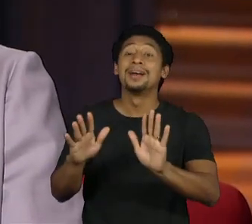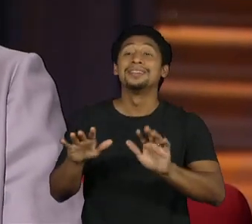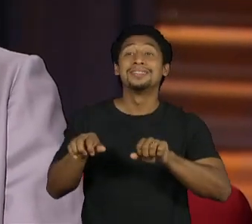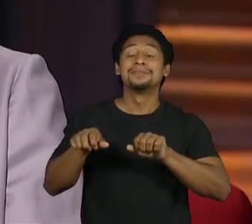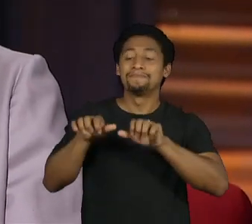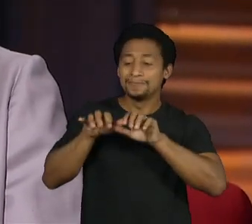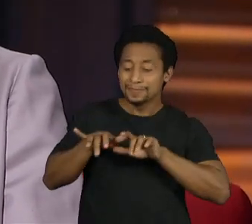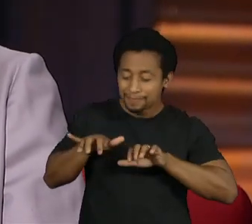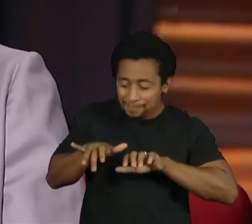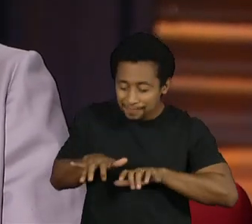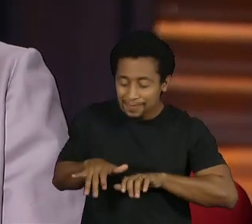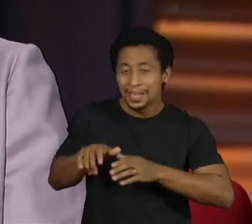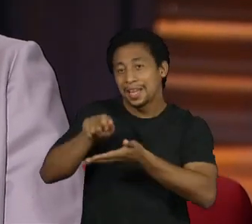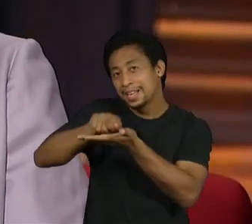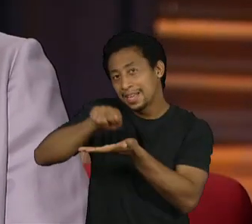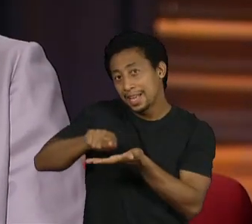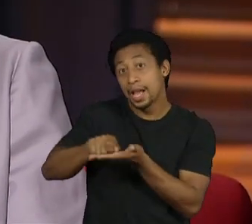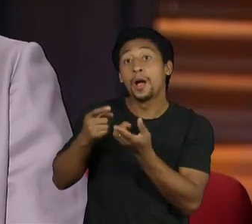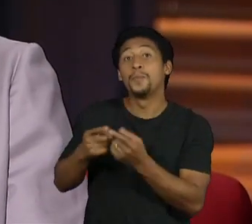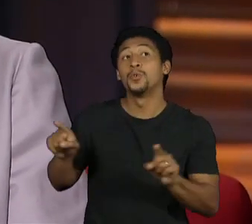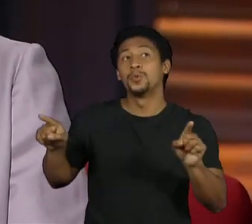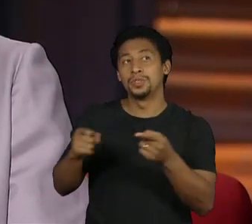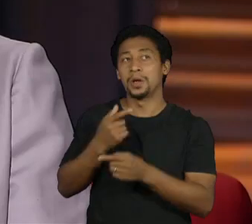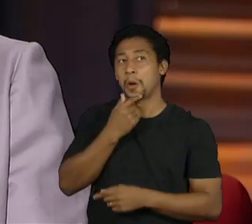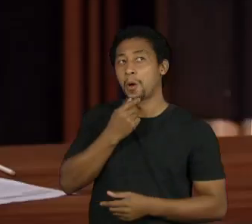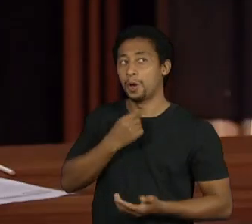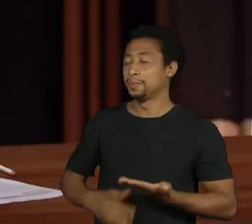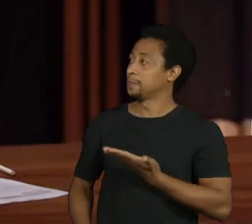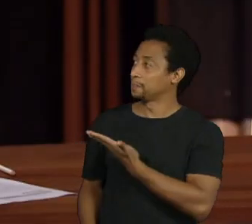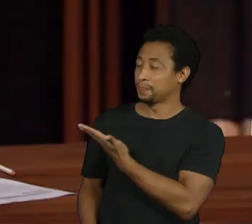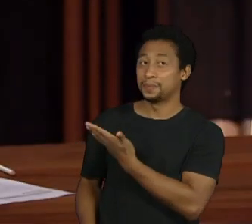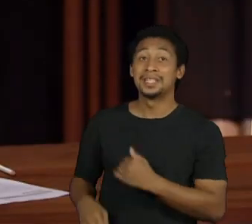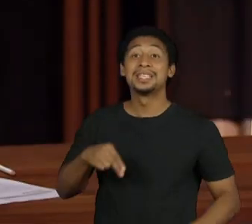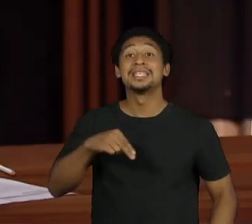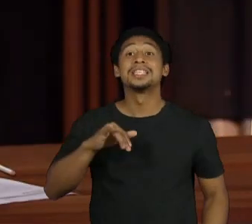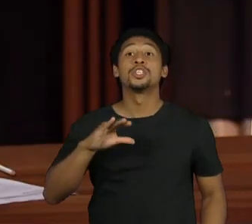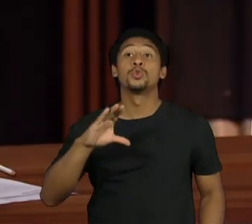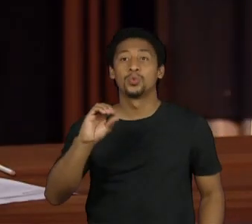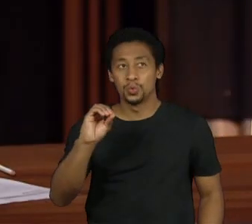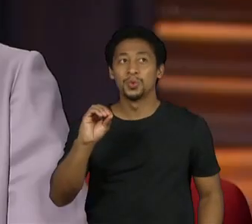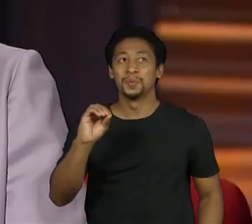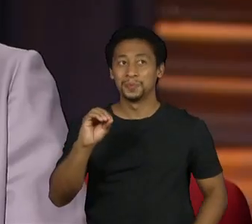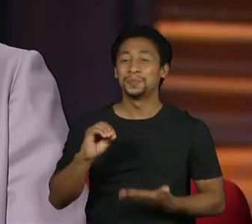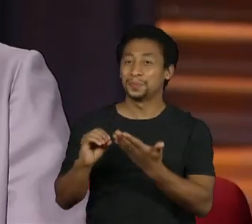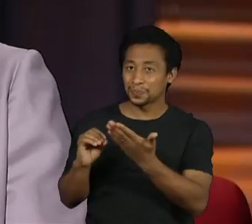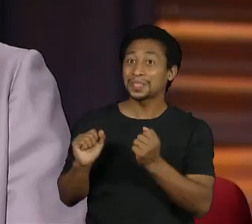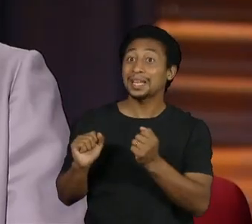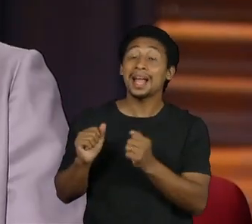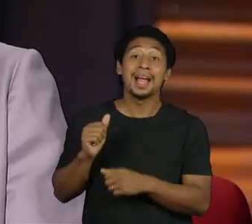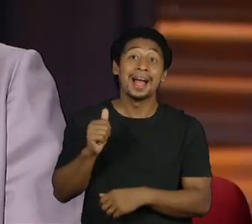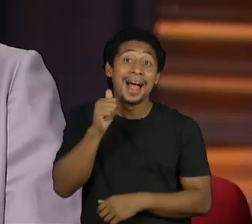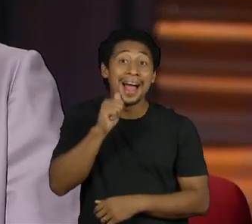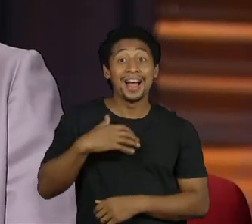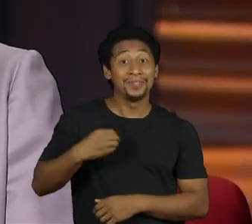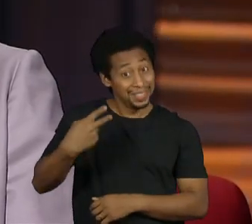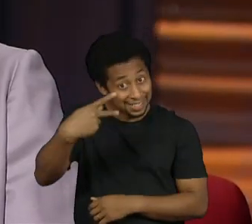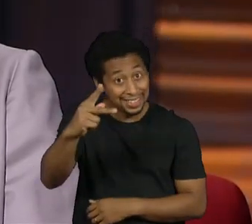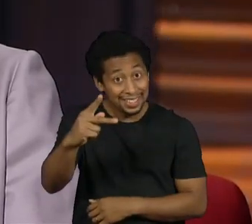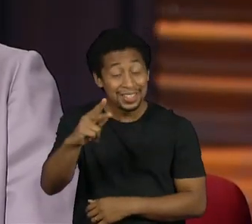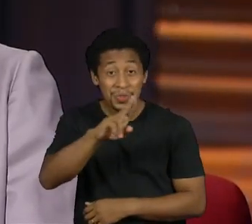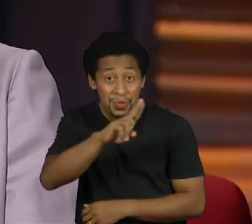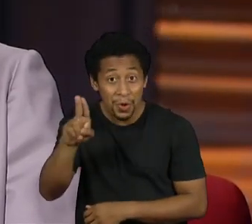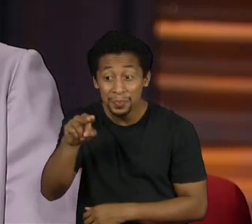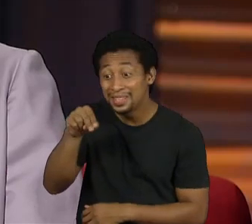pelo Nico Nikolaevski, gaúcho, um amigo nosso. E, assim, o Nico, ele tem uma filha que se chama Nina, também.